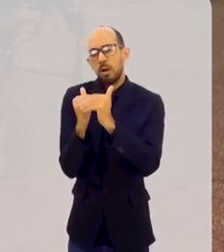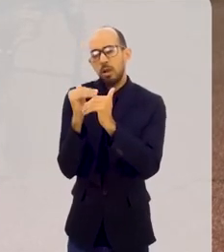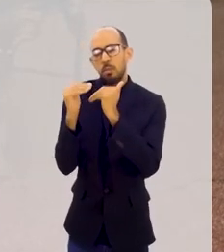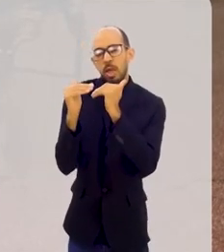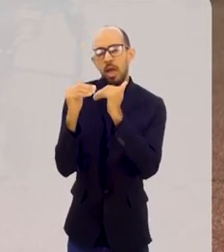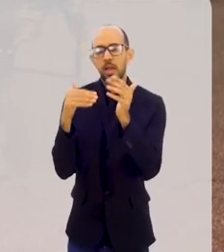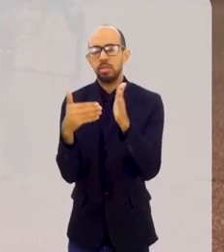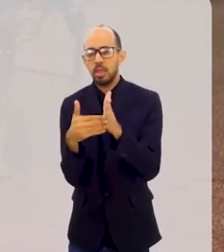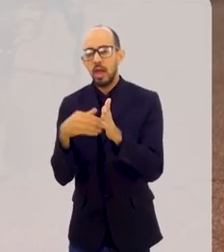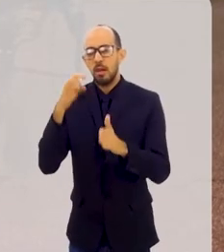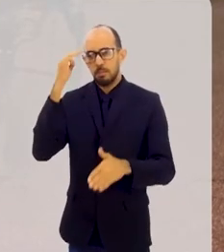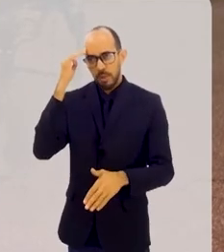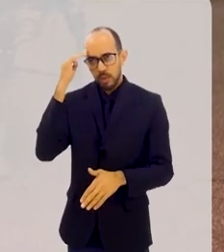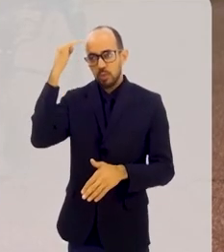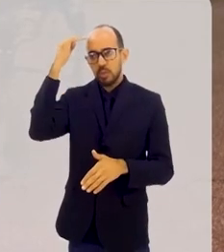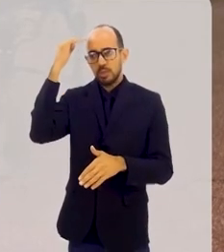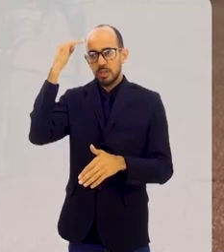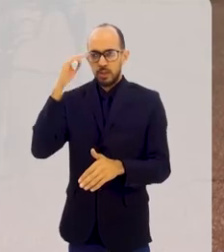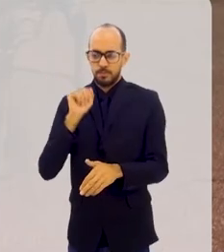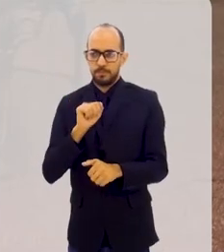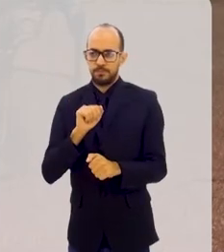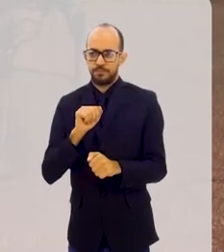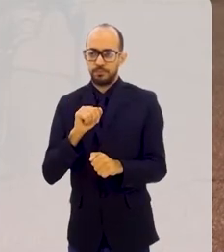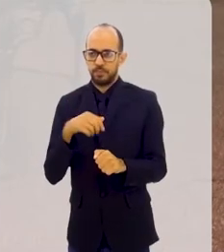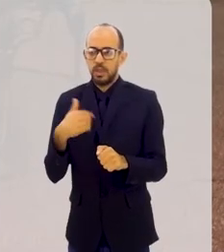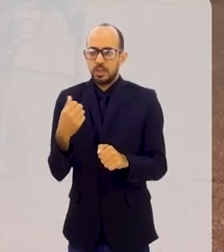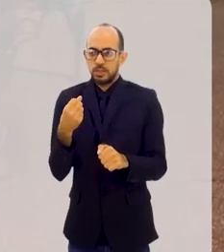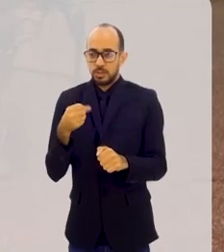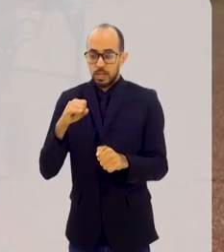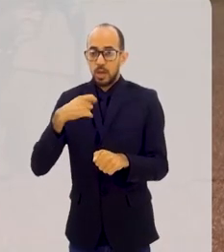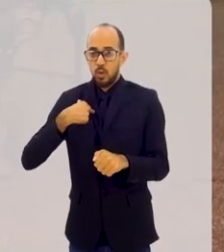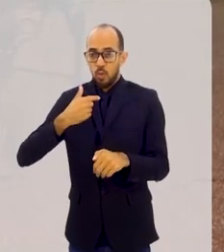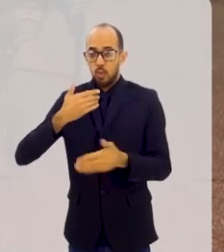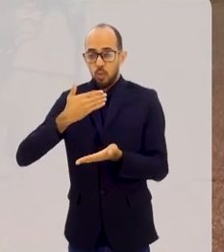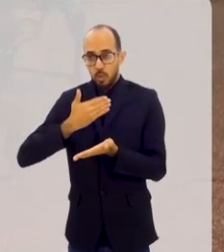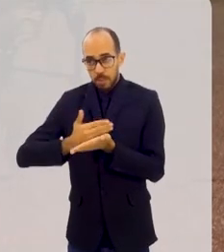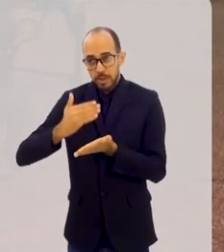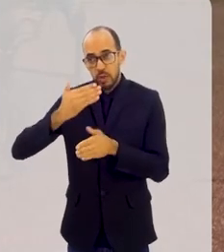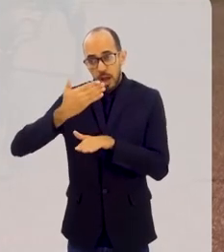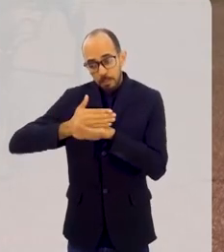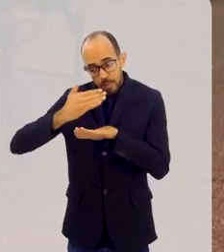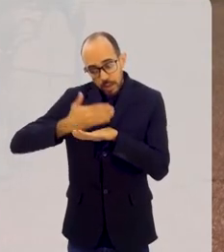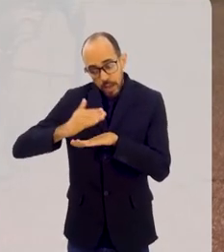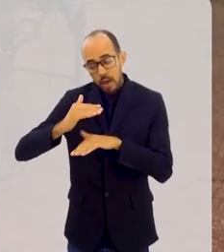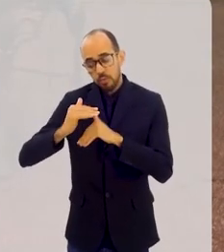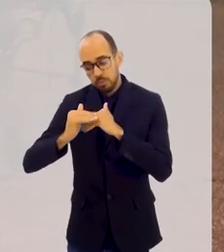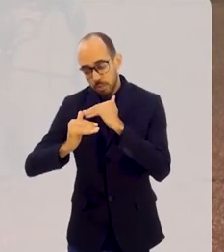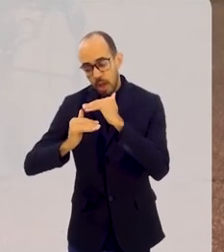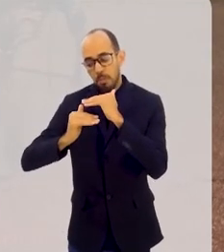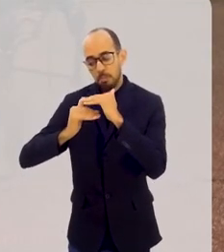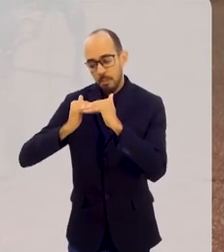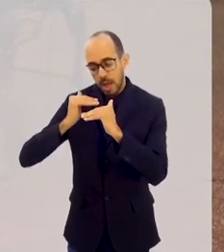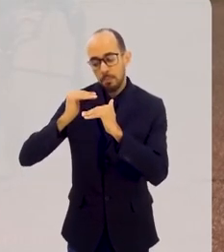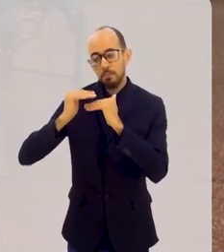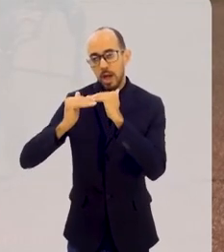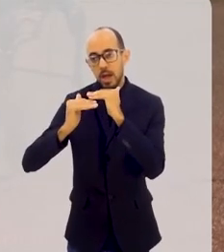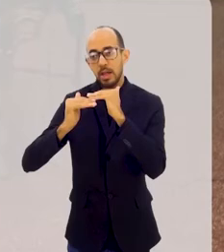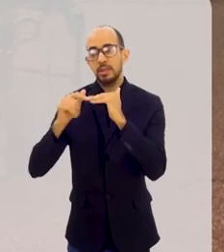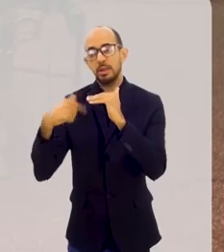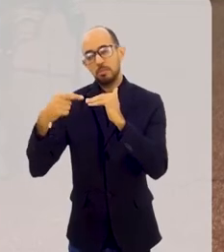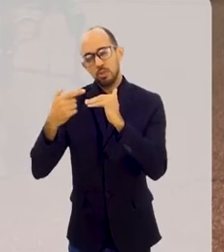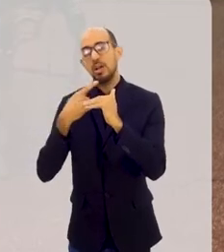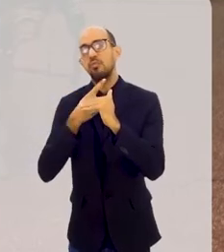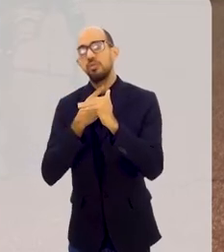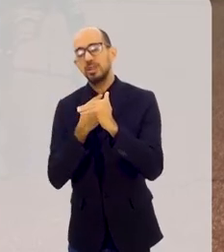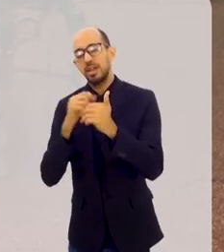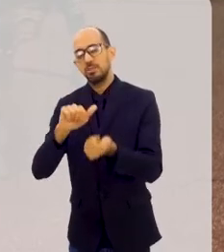começar a amadurecer. Então, se eu sente, eu entendi, apliquei, vou crescendo. Aí, depois aí, vou querer me